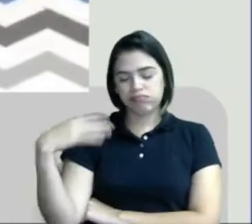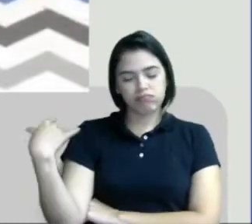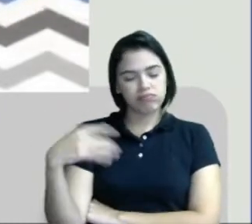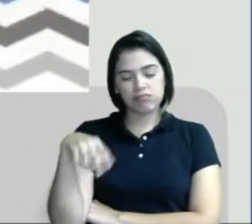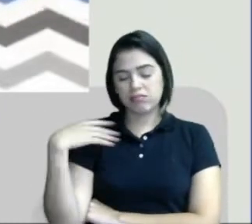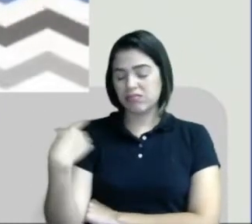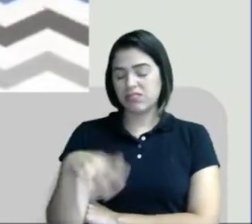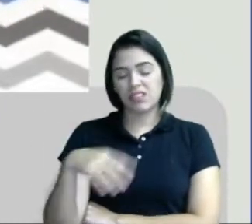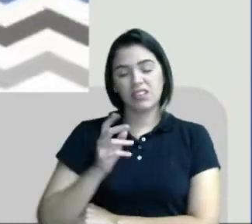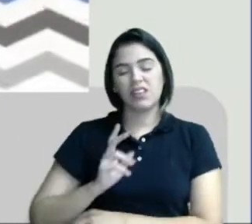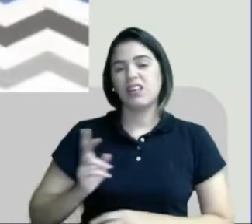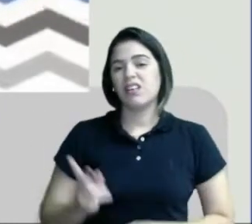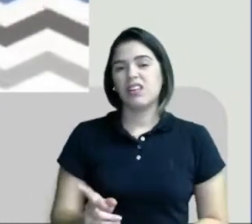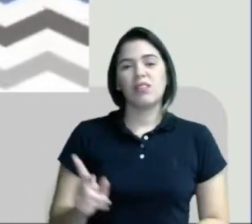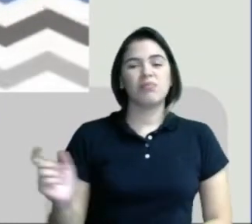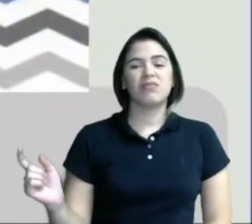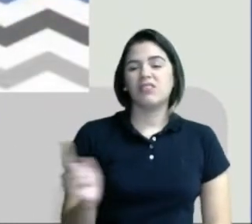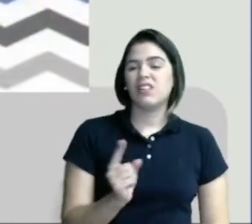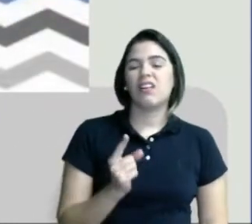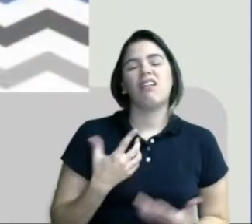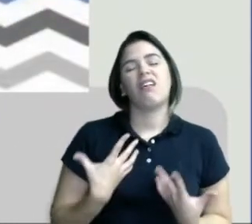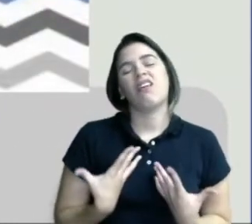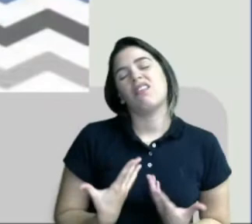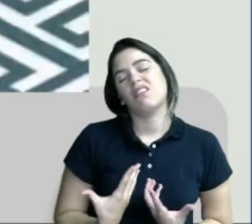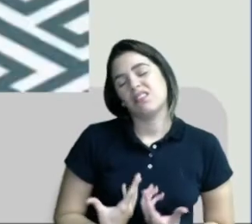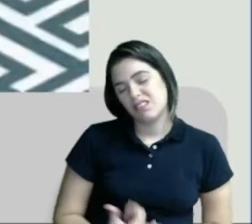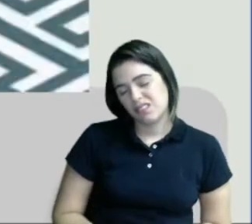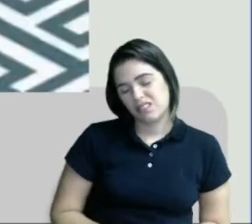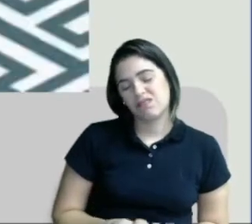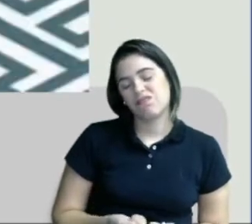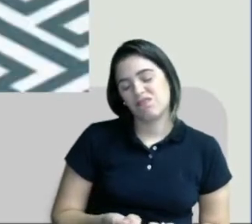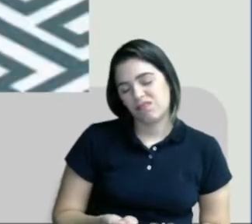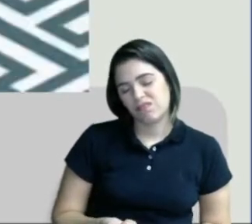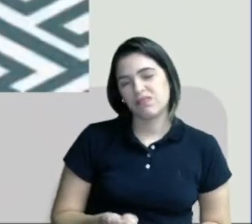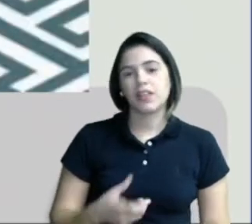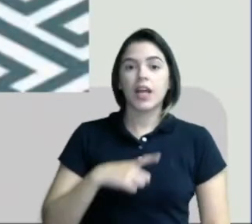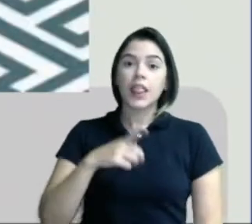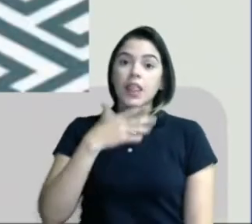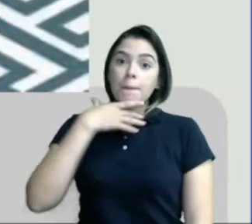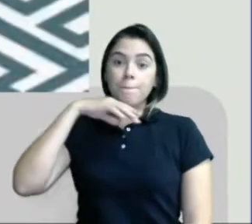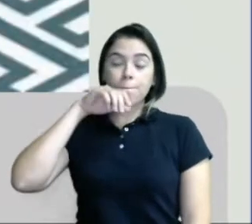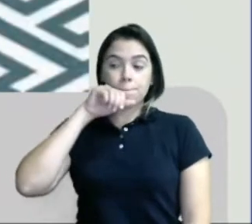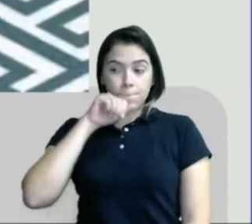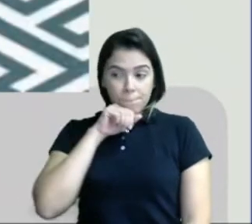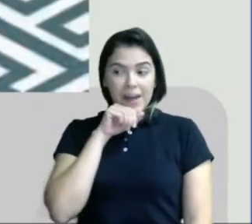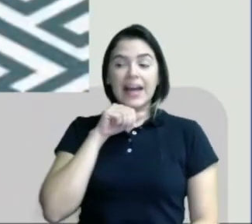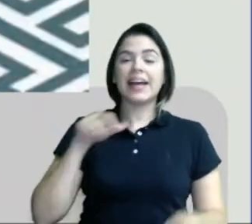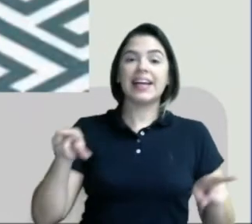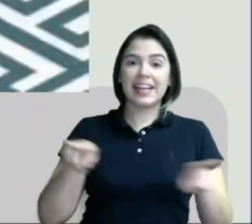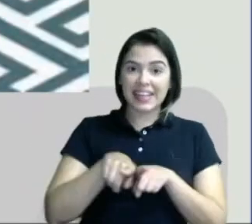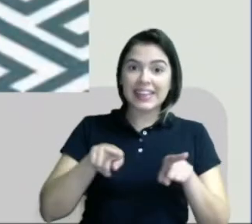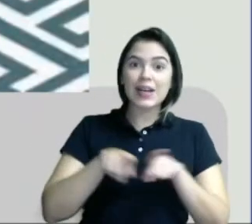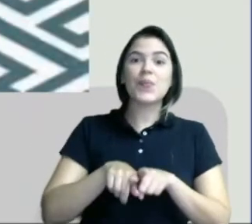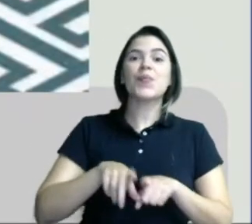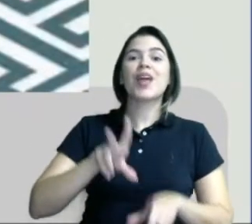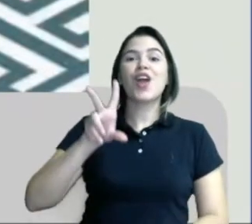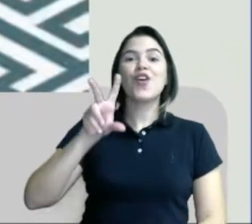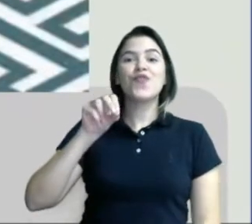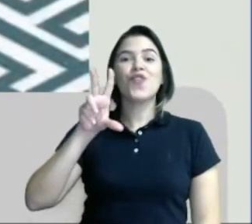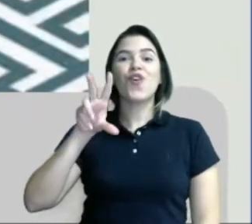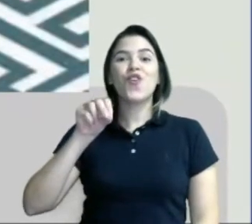E sempre chega cansado. Tem pai que também é vô.